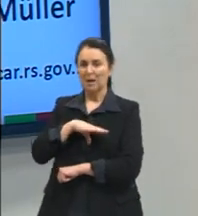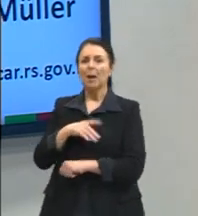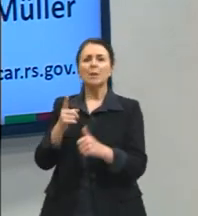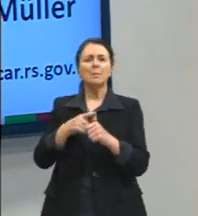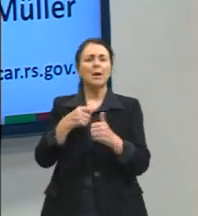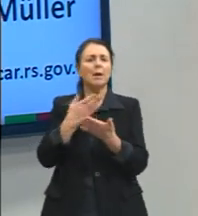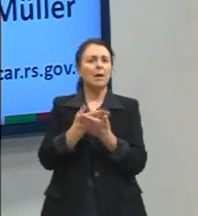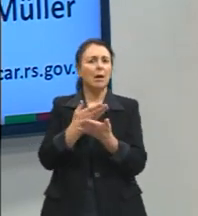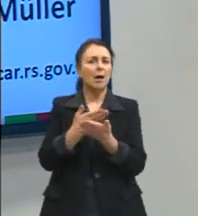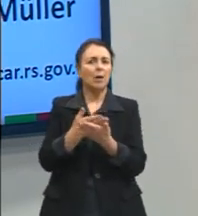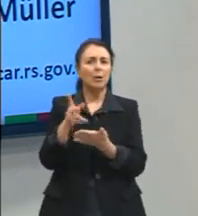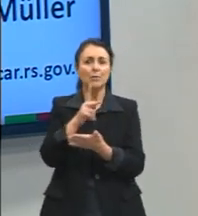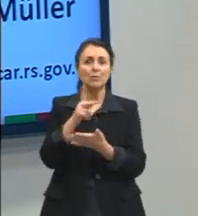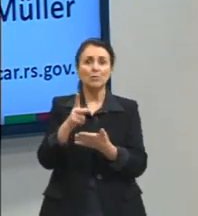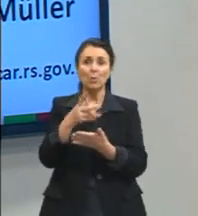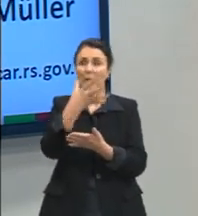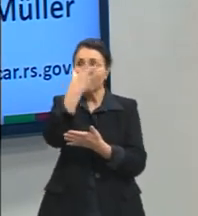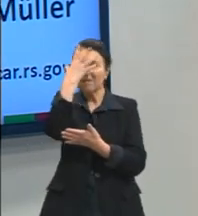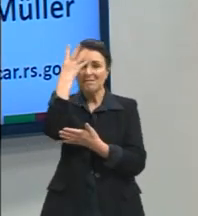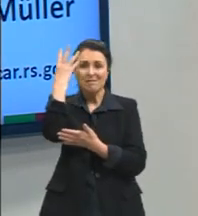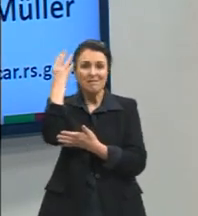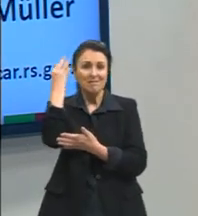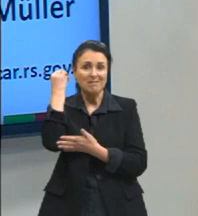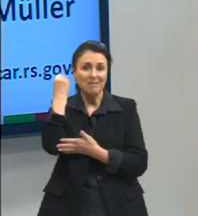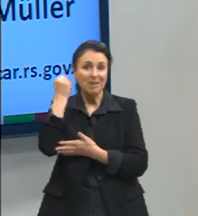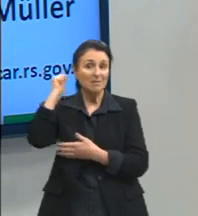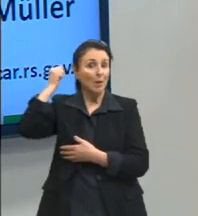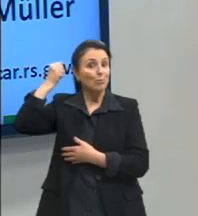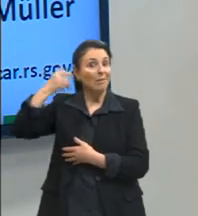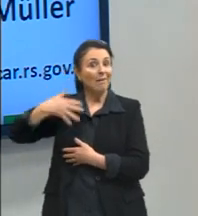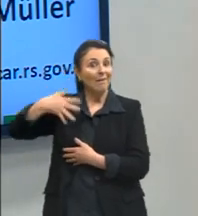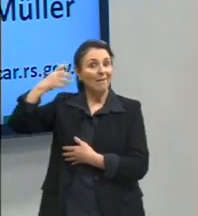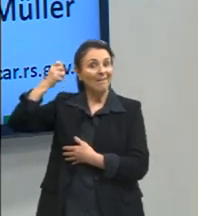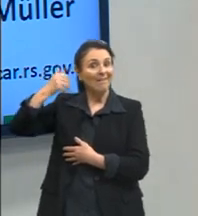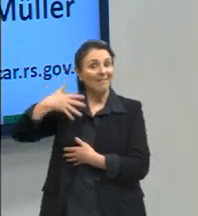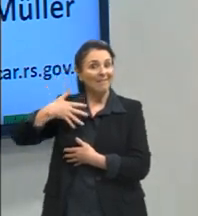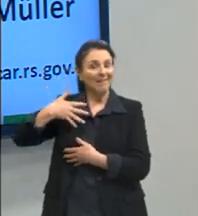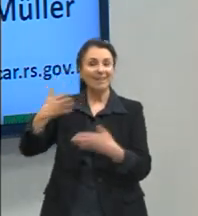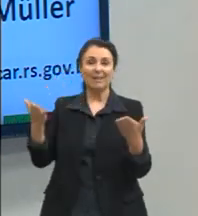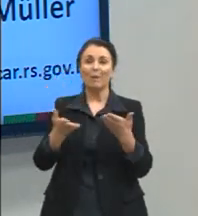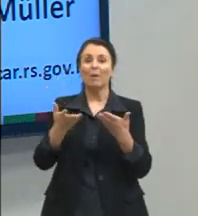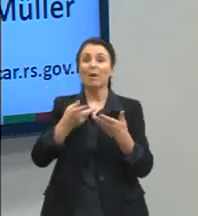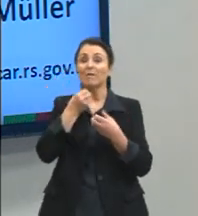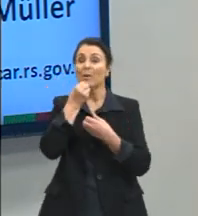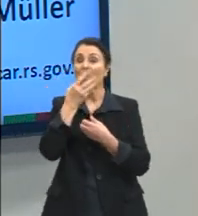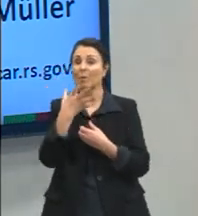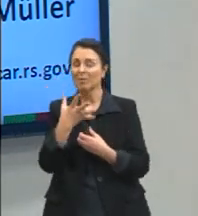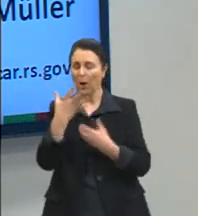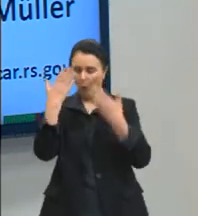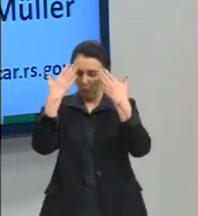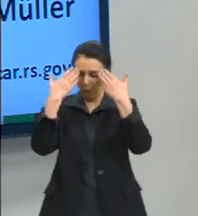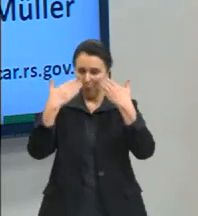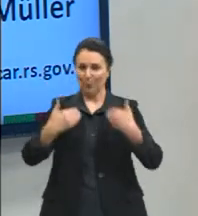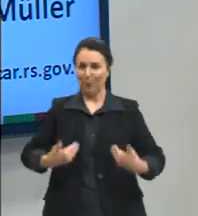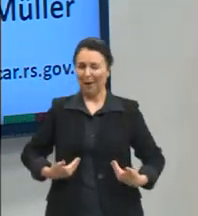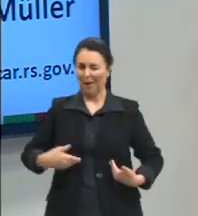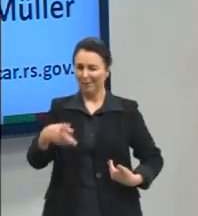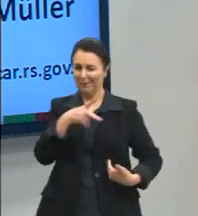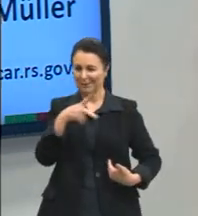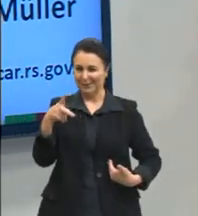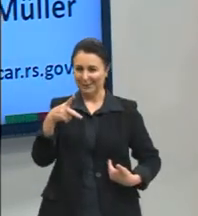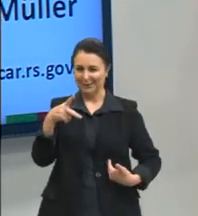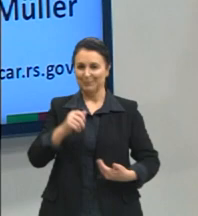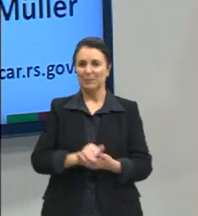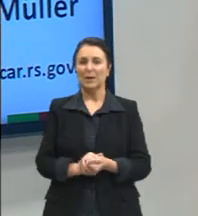primeira aula, acabei esquecendo de fazer a minha audiodescrição, mas vou, então, relatar para vocês um pouquinho de como eu sou fisicamente.